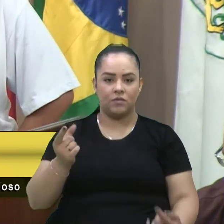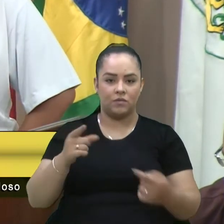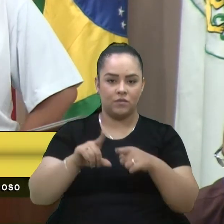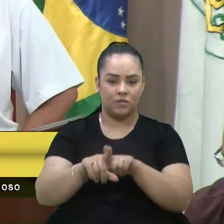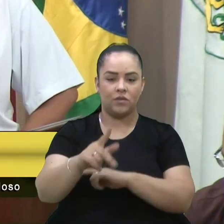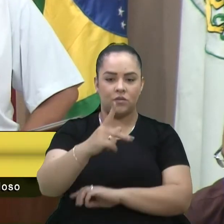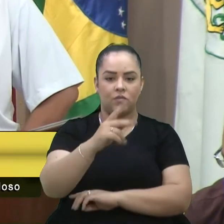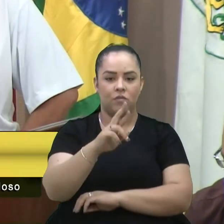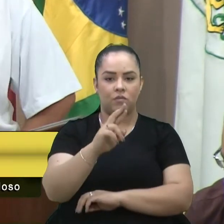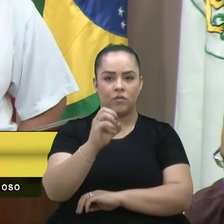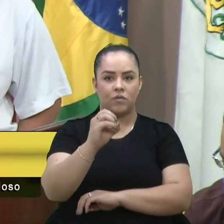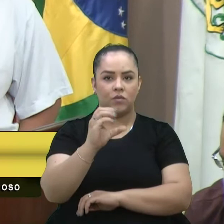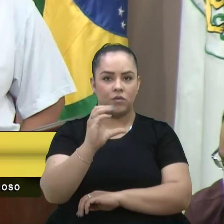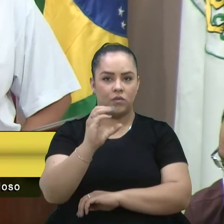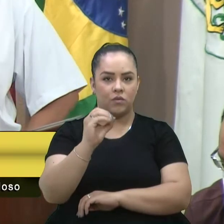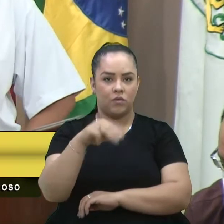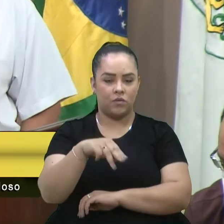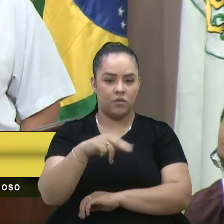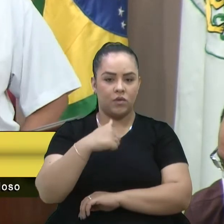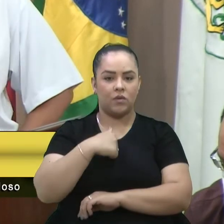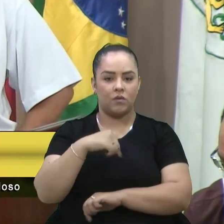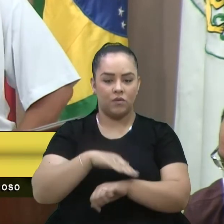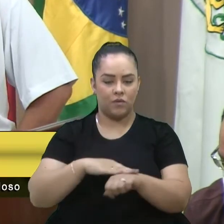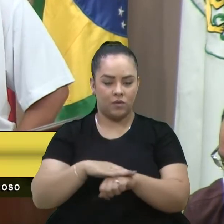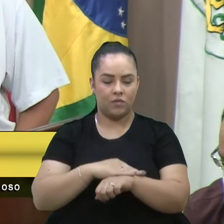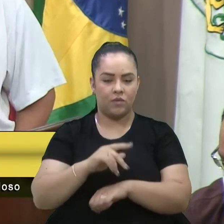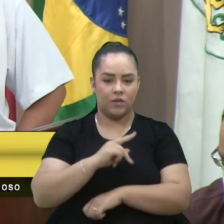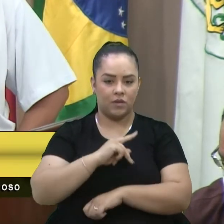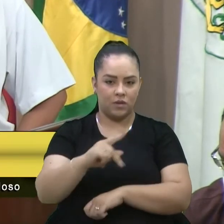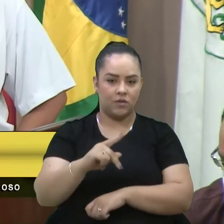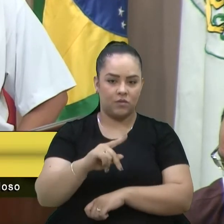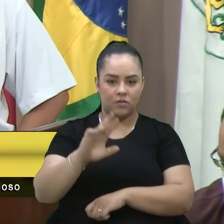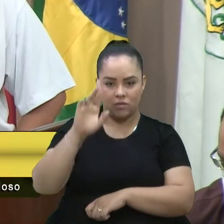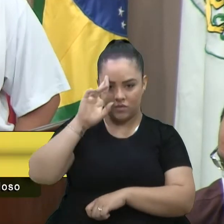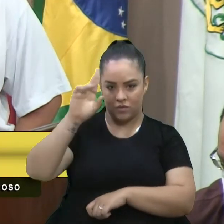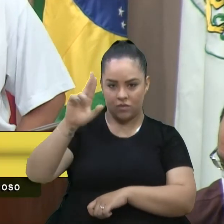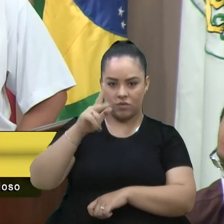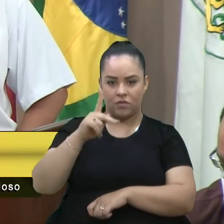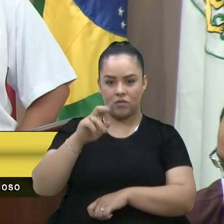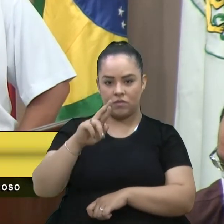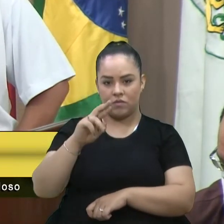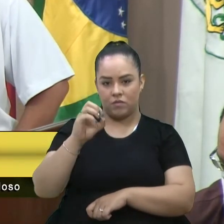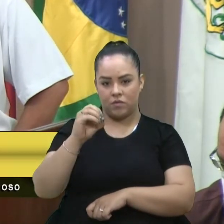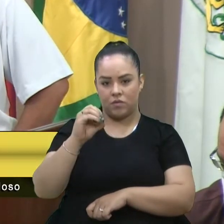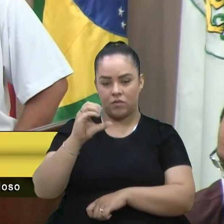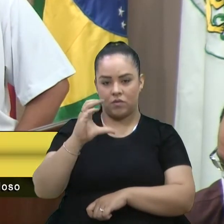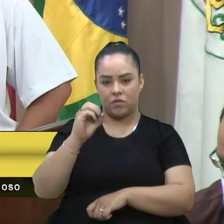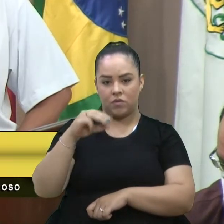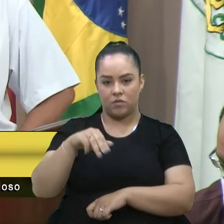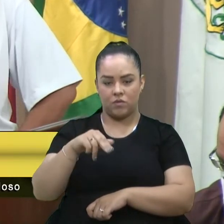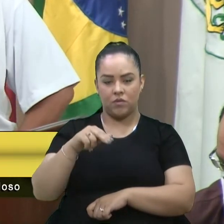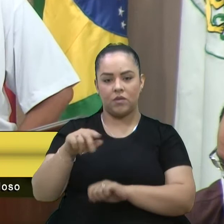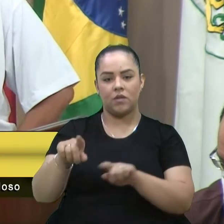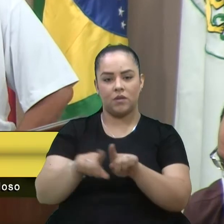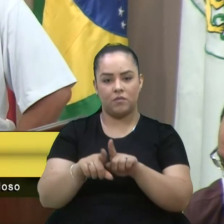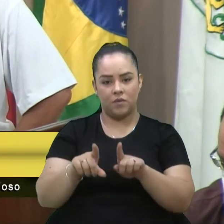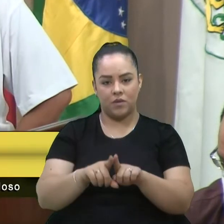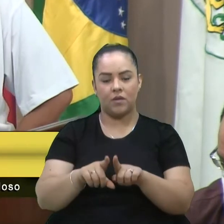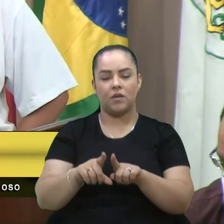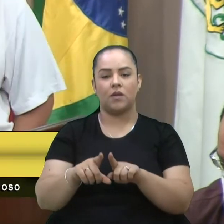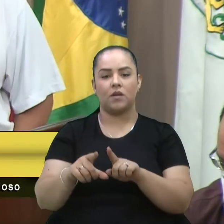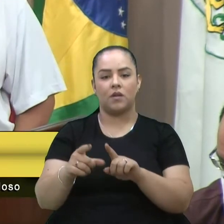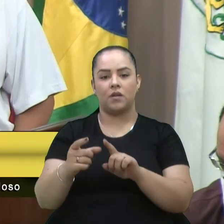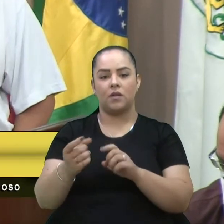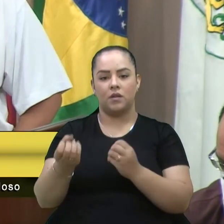PROCON, estive conversando com o presidente agora, com o diretor lá do PROCON, que também está nos orientando, está